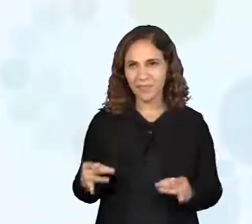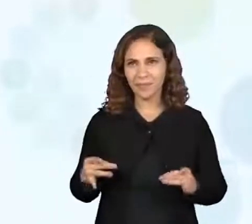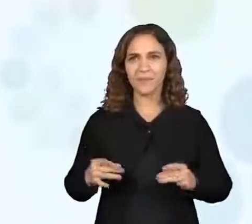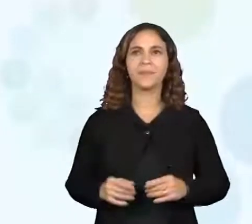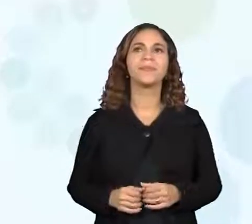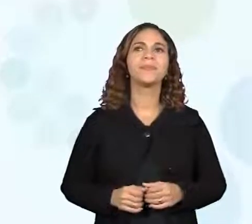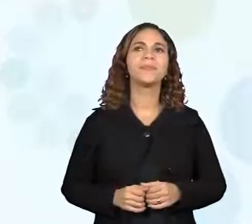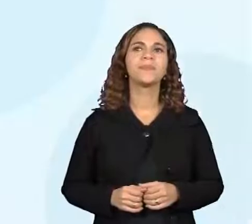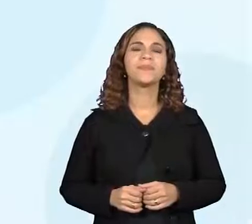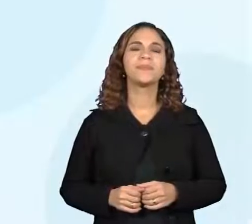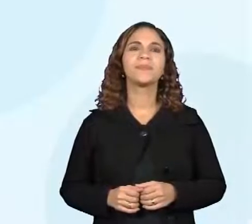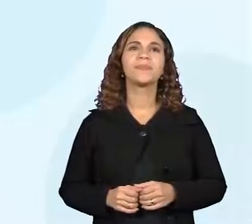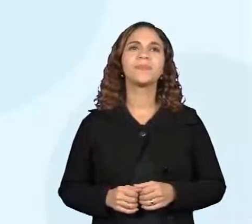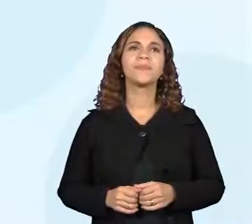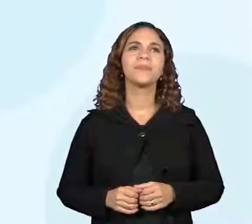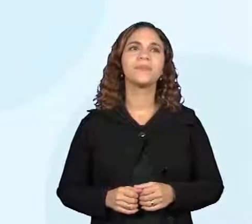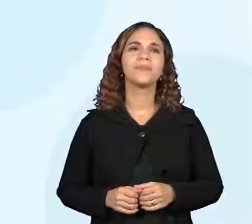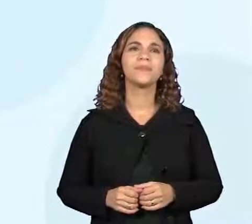aqui no Brasil.